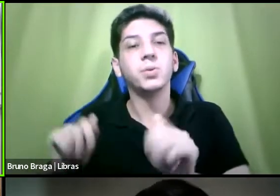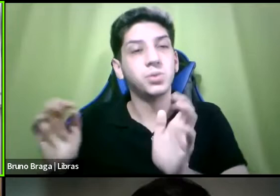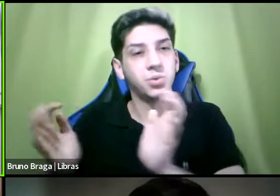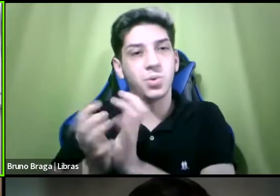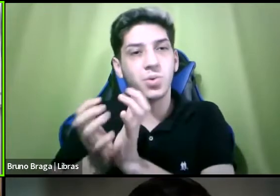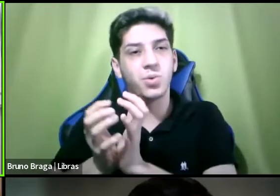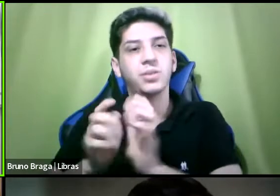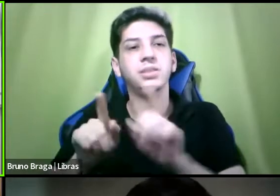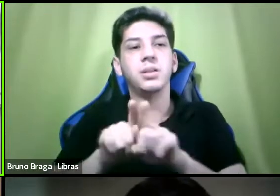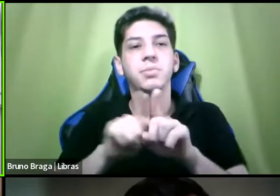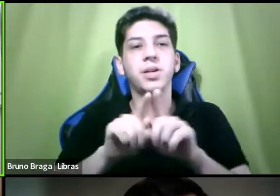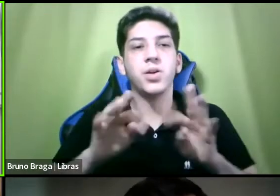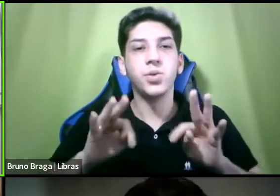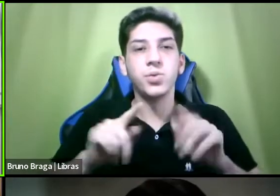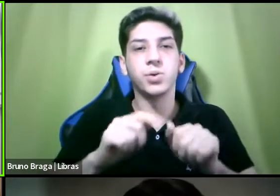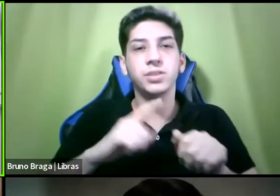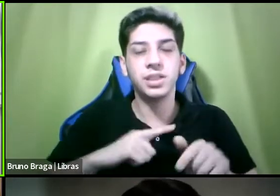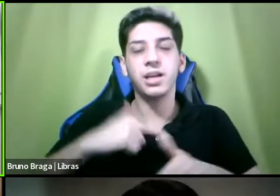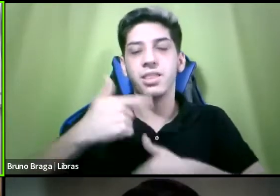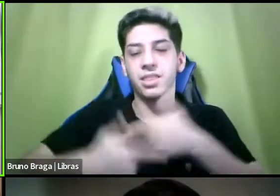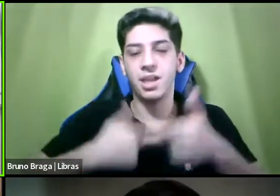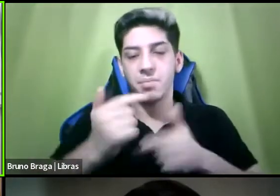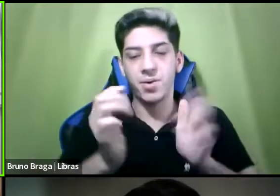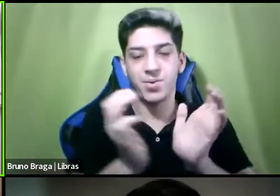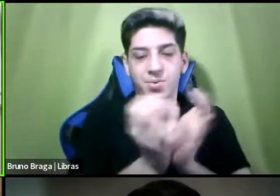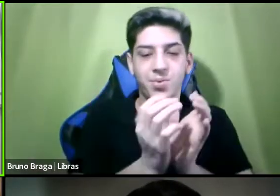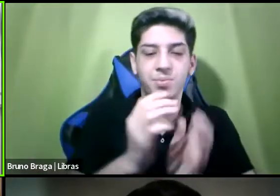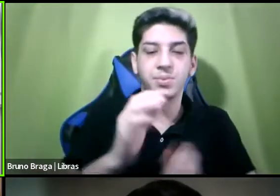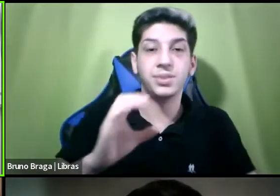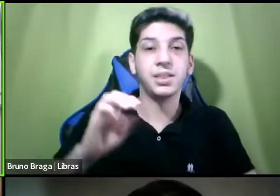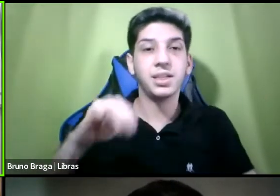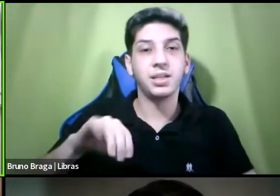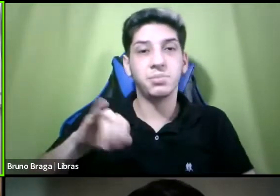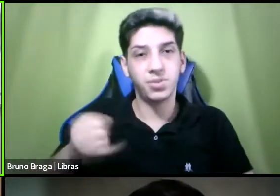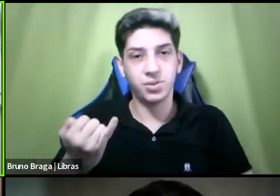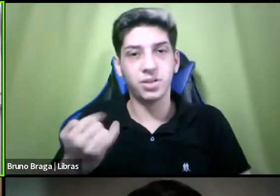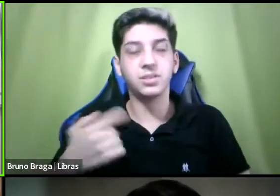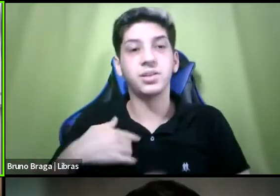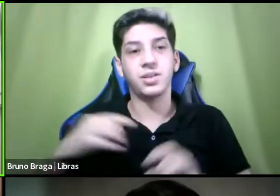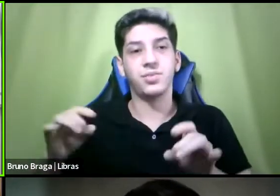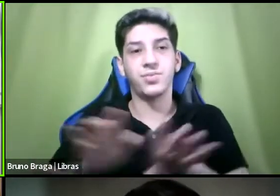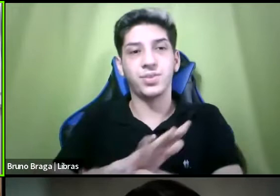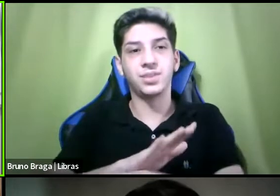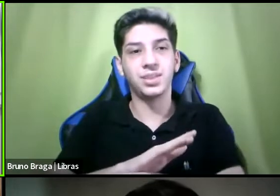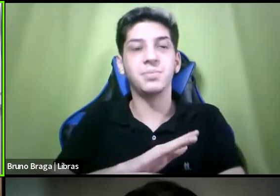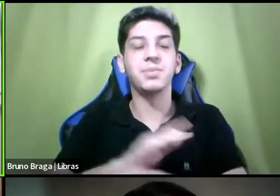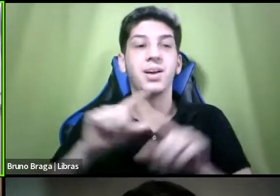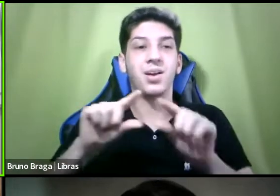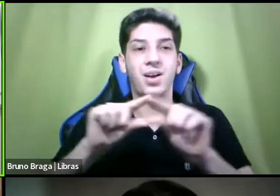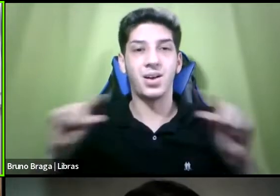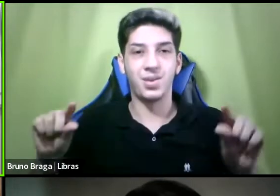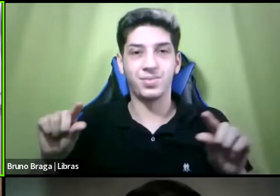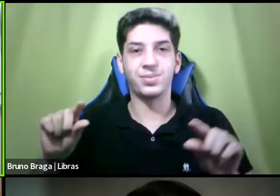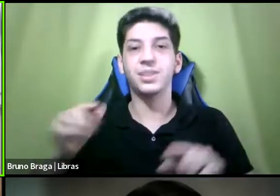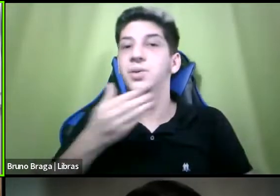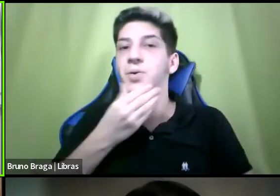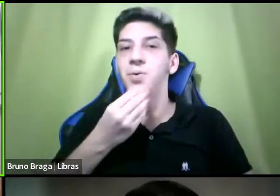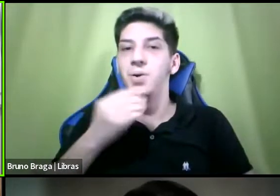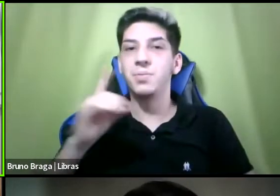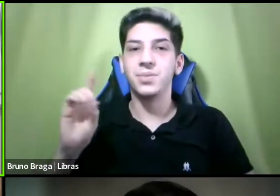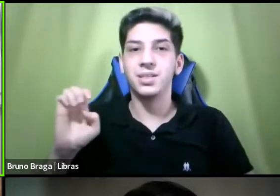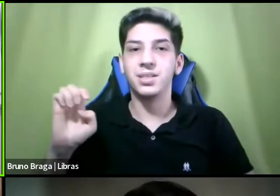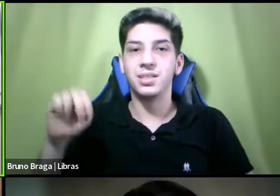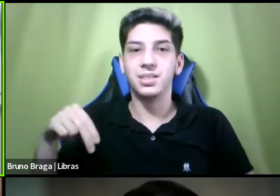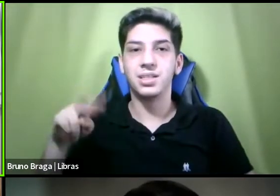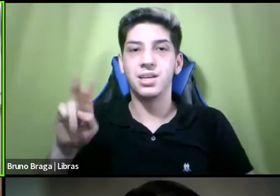o grupo de trabalho do CNJ eu vou finalizar com uma frase que o Denver fala lá no velório